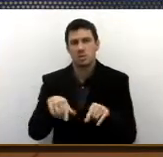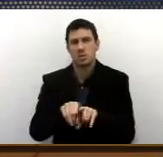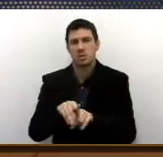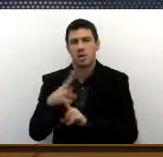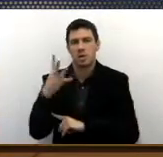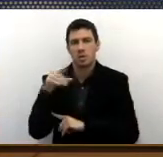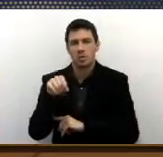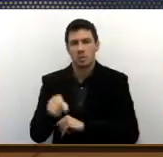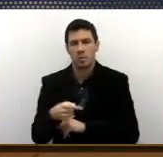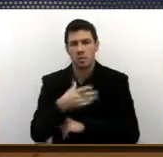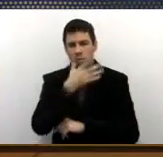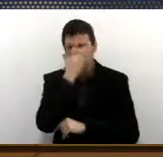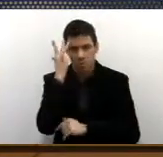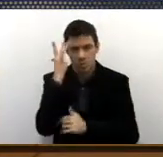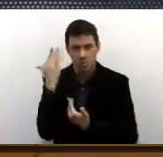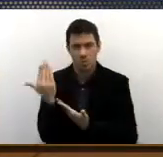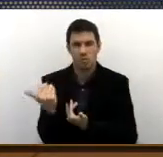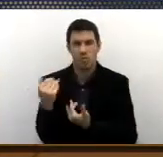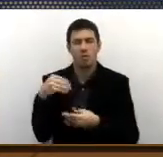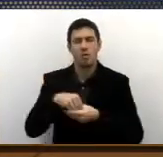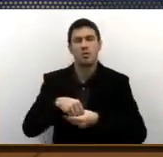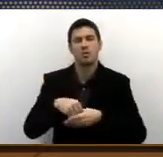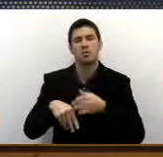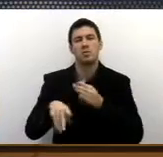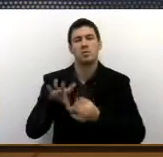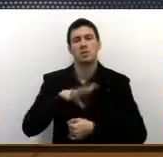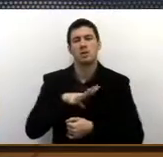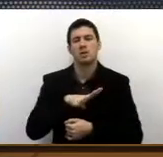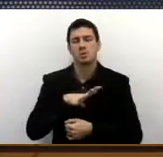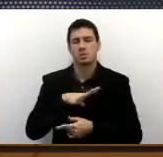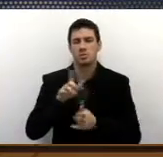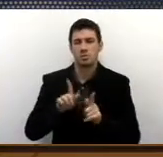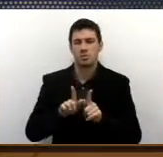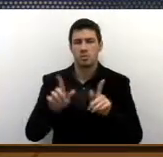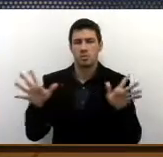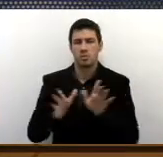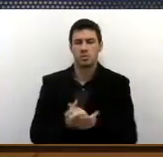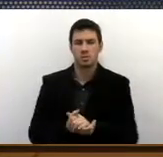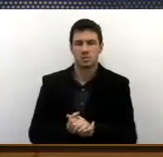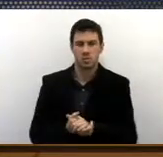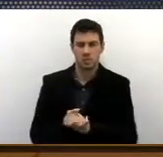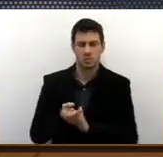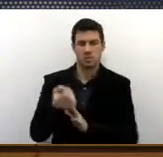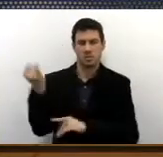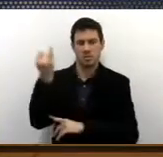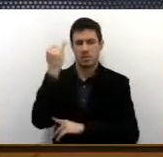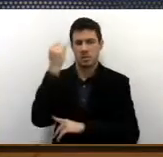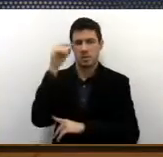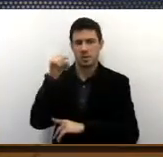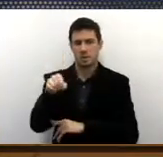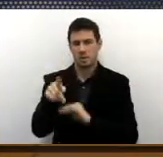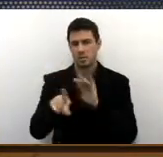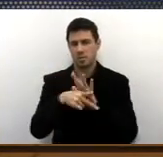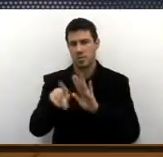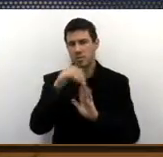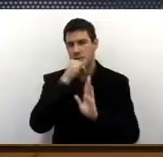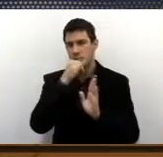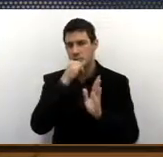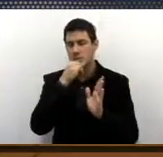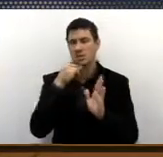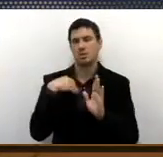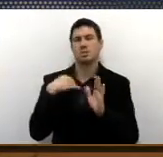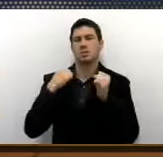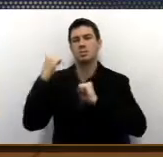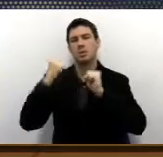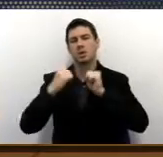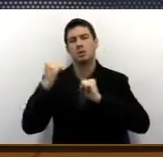jovens dentro da cidade de Guarulhos. O mais importante disso, Dalmo, é que a gente sempre solicita para as empresas